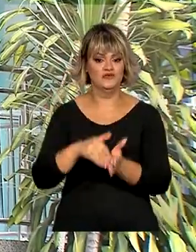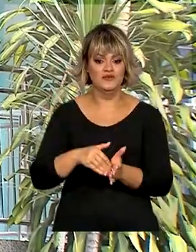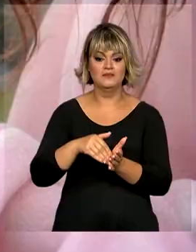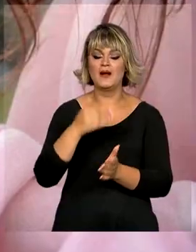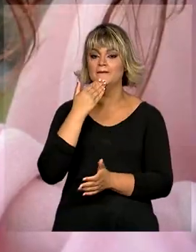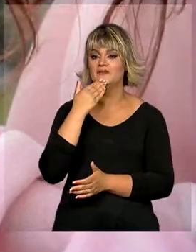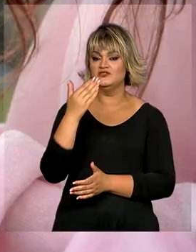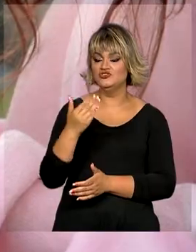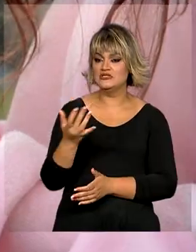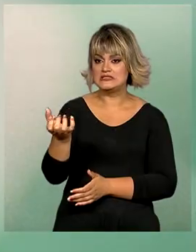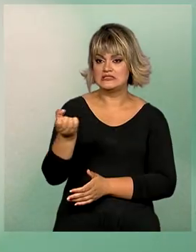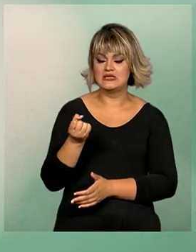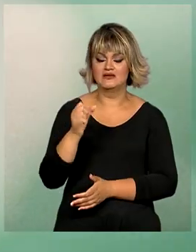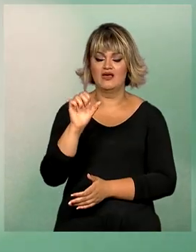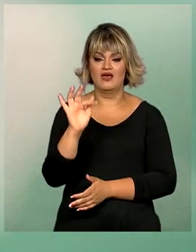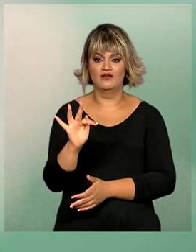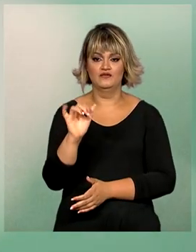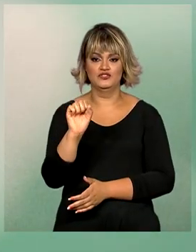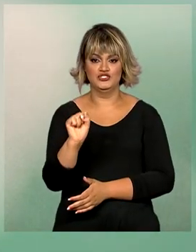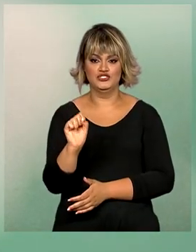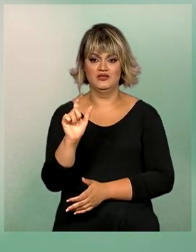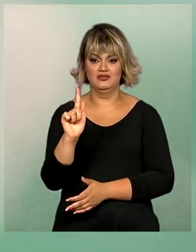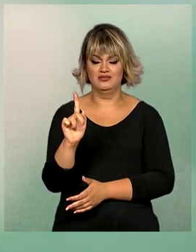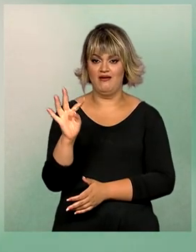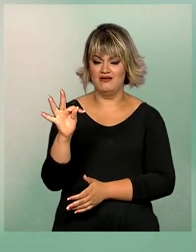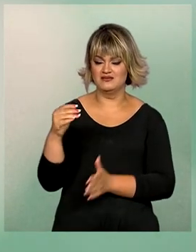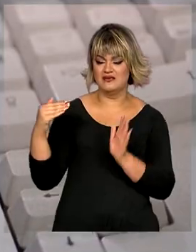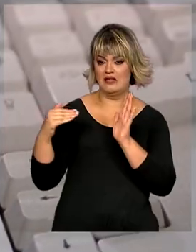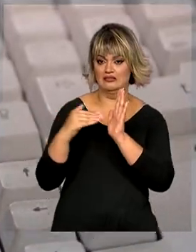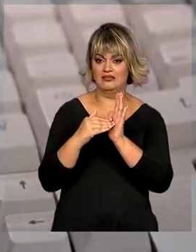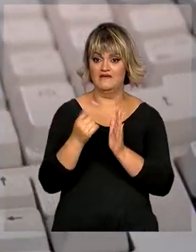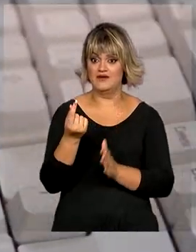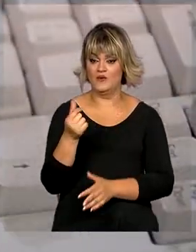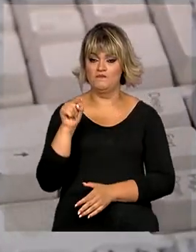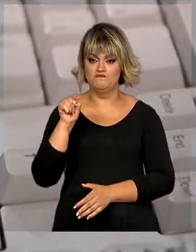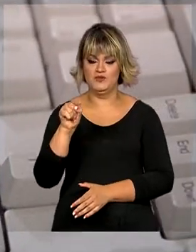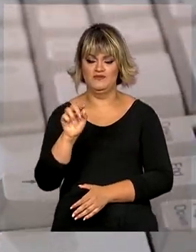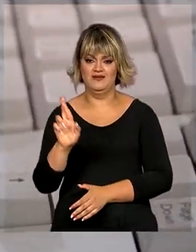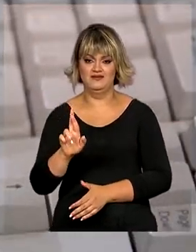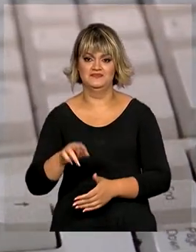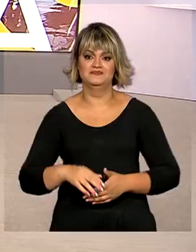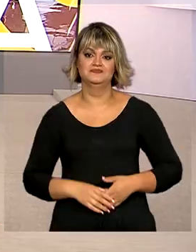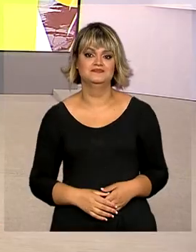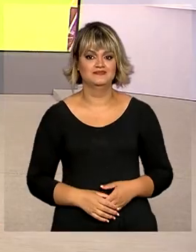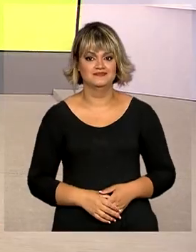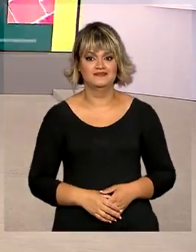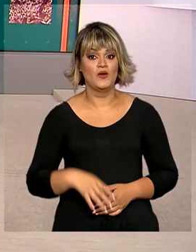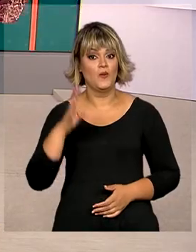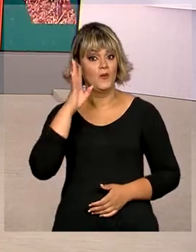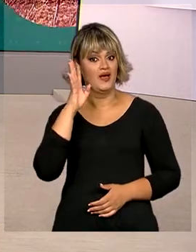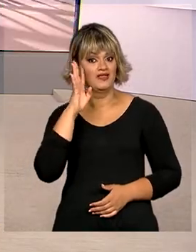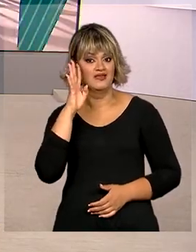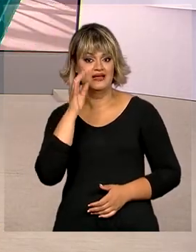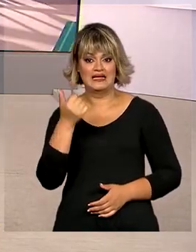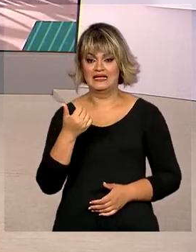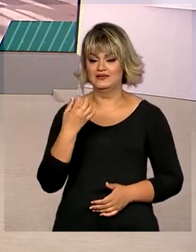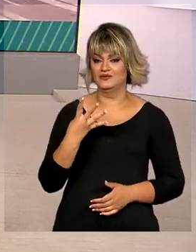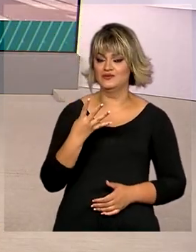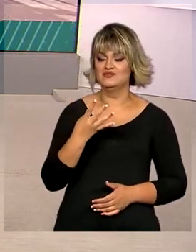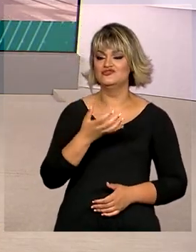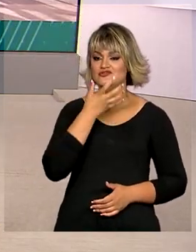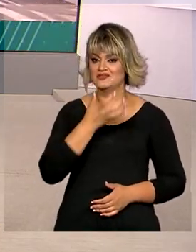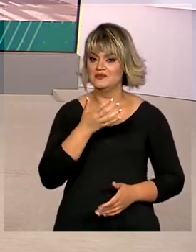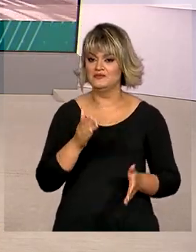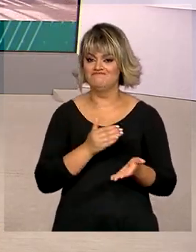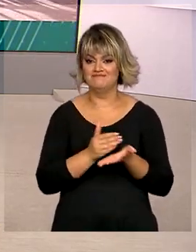para solicitar o saque extraordinário do FGTS de até mil reais. Quarta-feira, 14 de